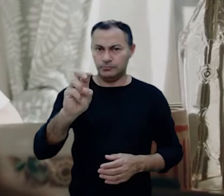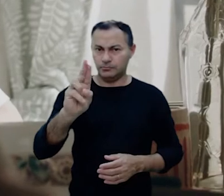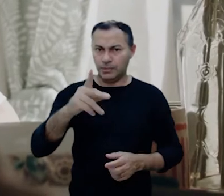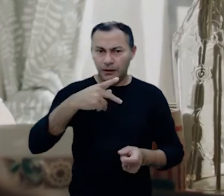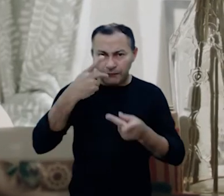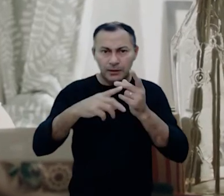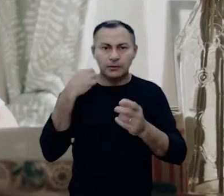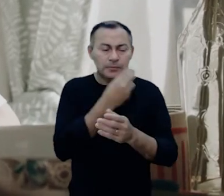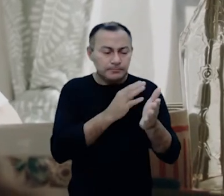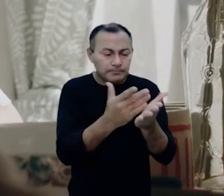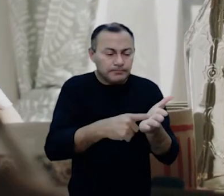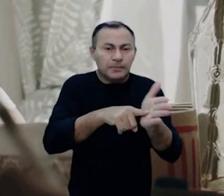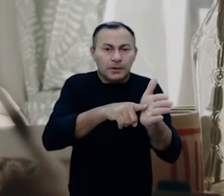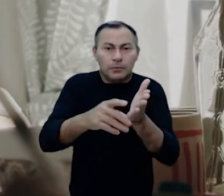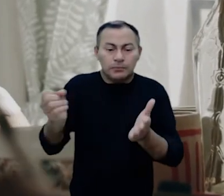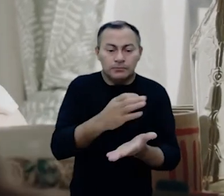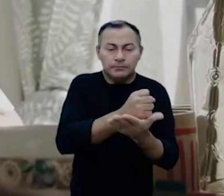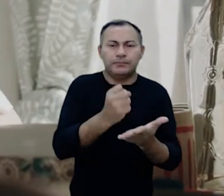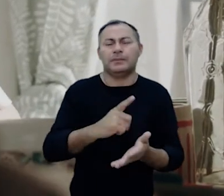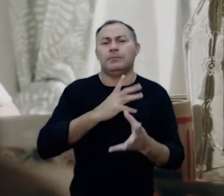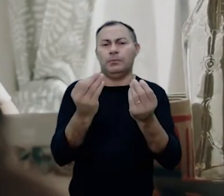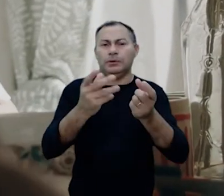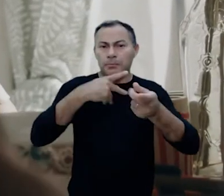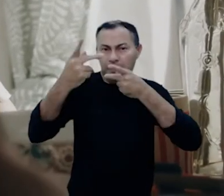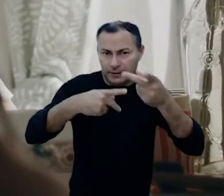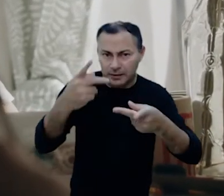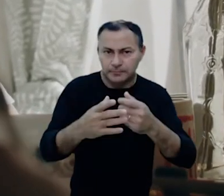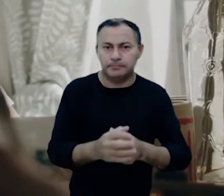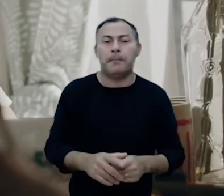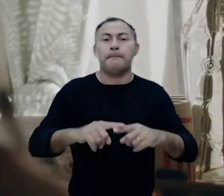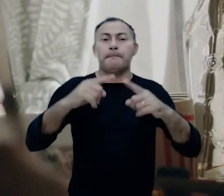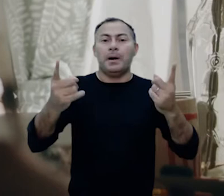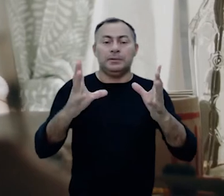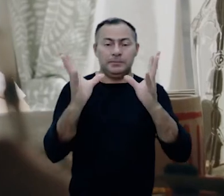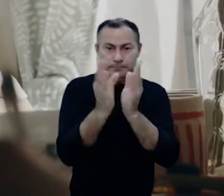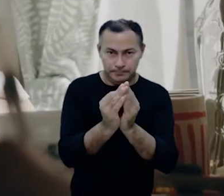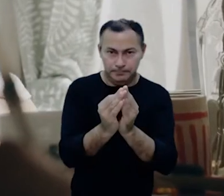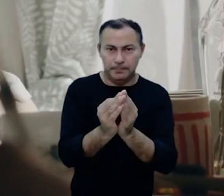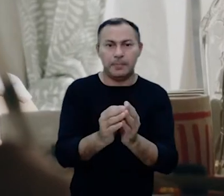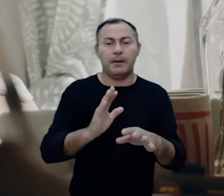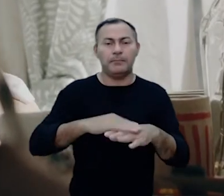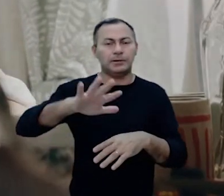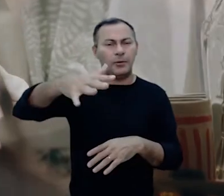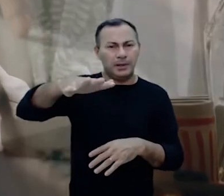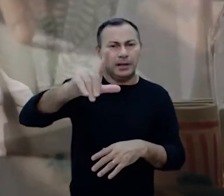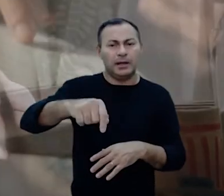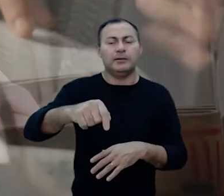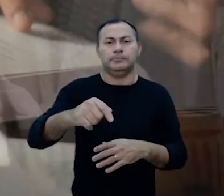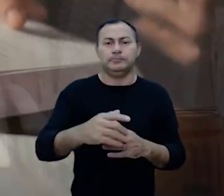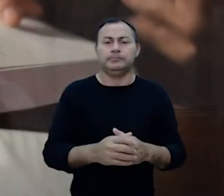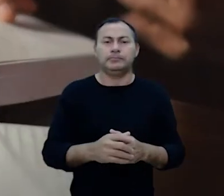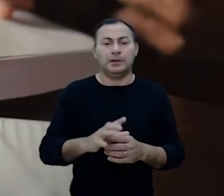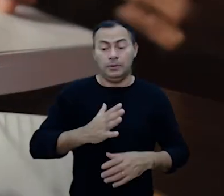chegarmos no livro de Hebreus, com a nossa pesquisa do Novo Testamento, teremos muito a falar sobre isso. Mas, em resumo, isso é mais ou menos